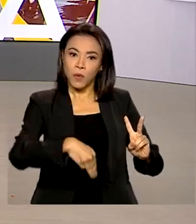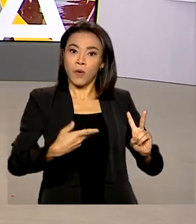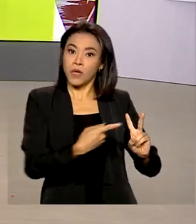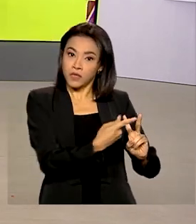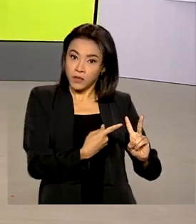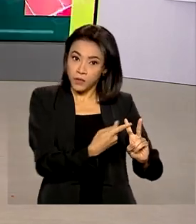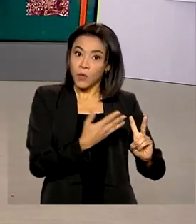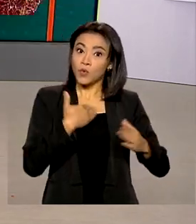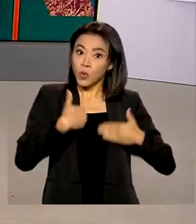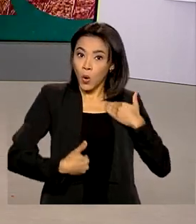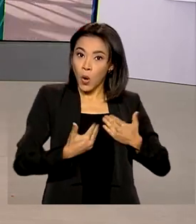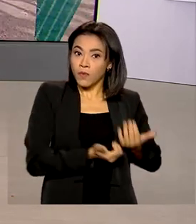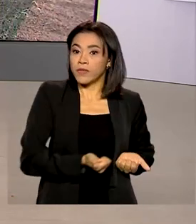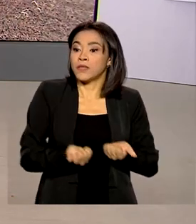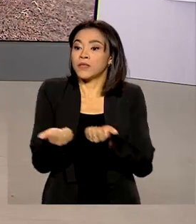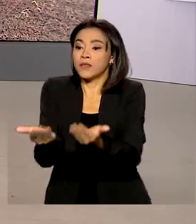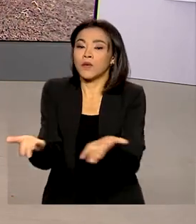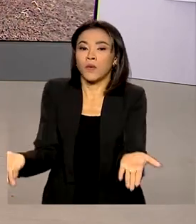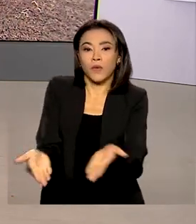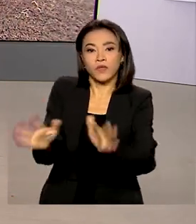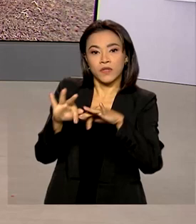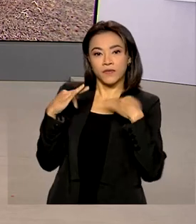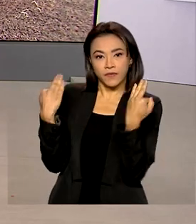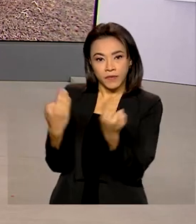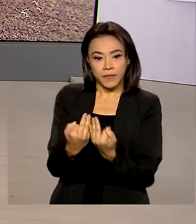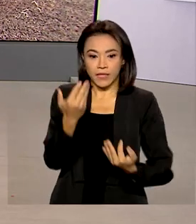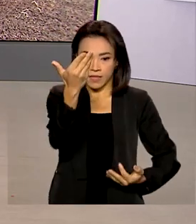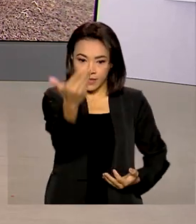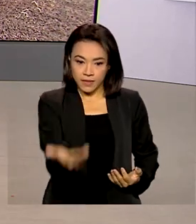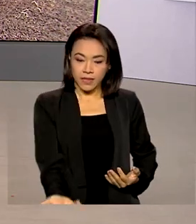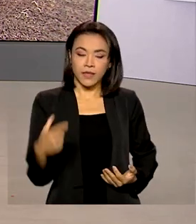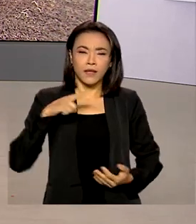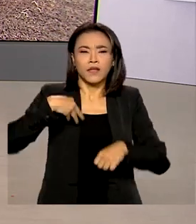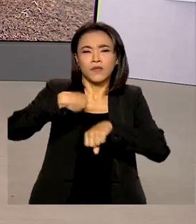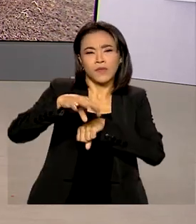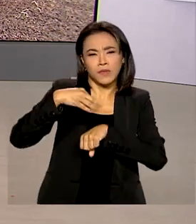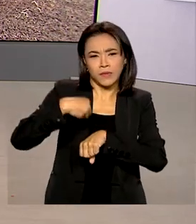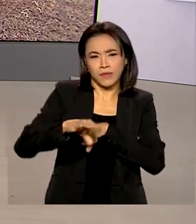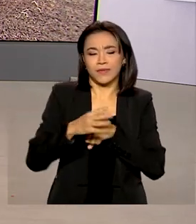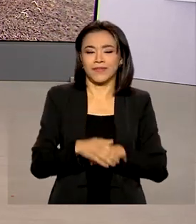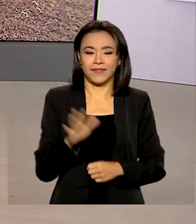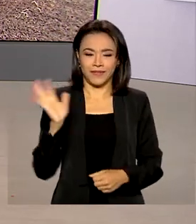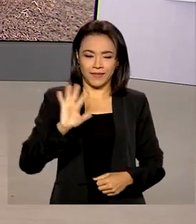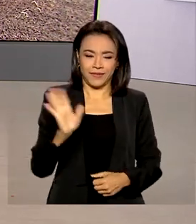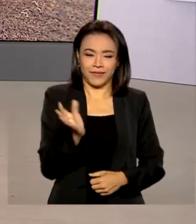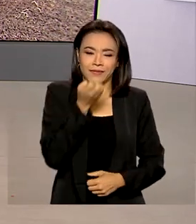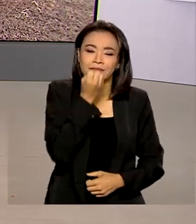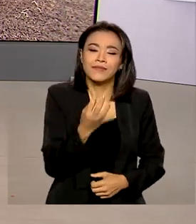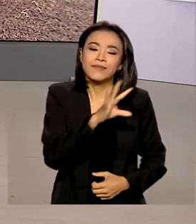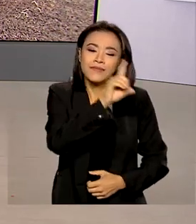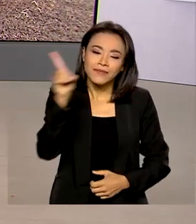entregues hoje às famílias. Glauco de Queiroz traz as informações ao vivo para a gente. Oi, Glauco, bom dia.